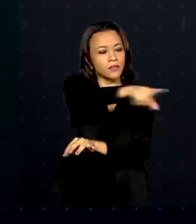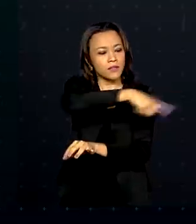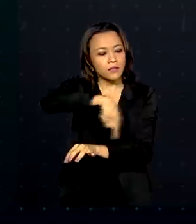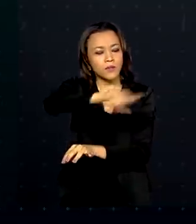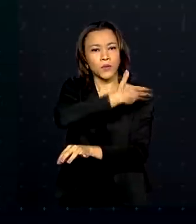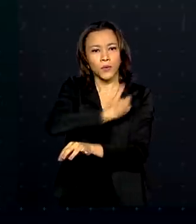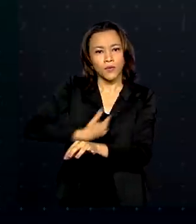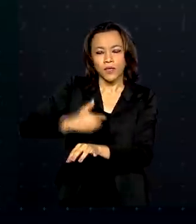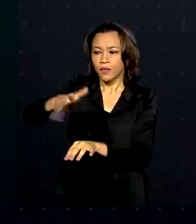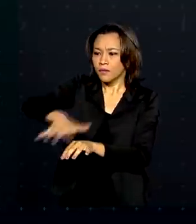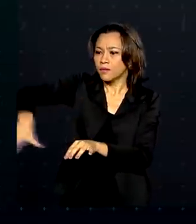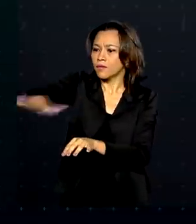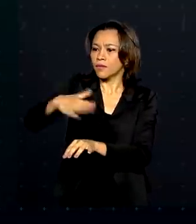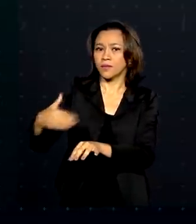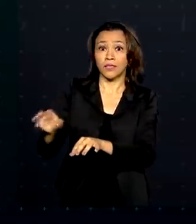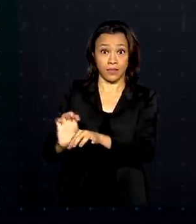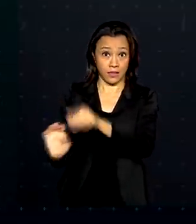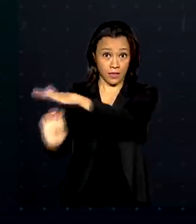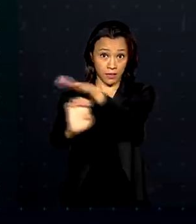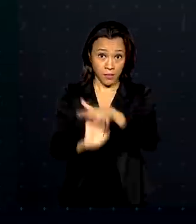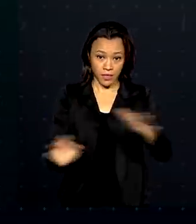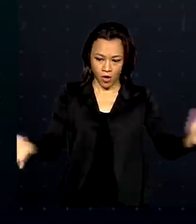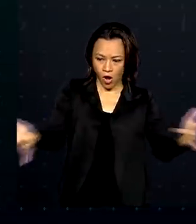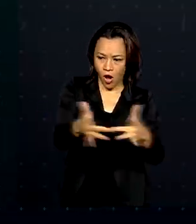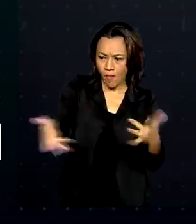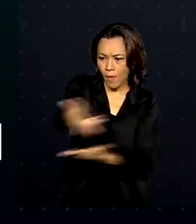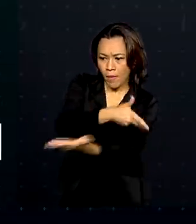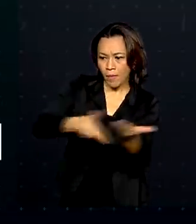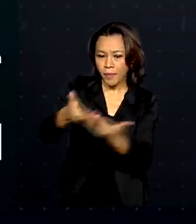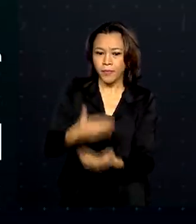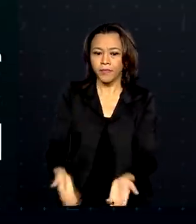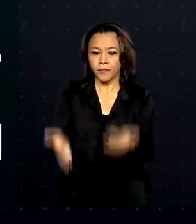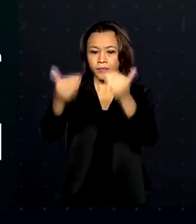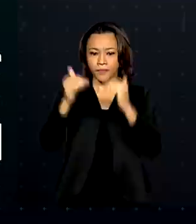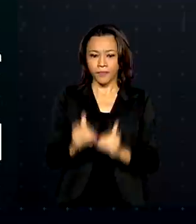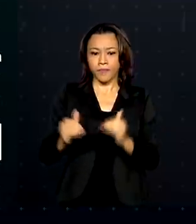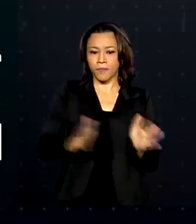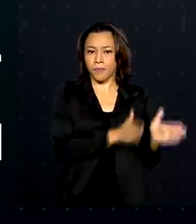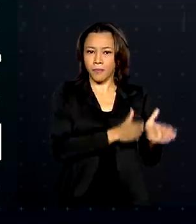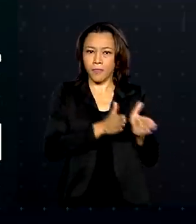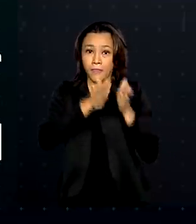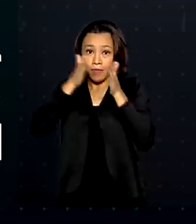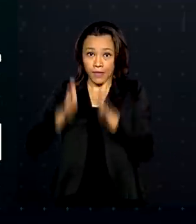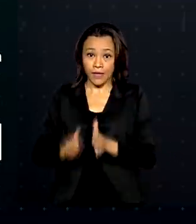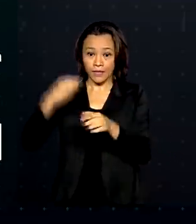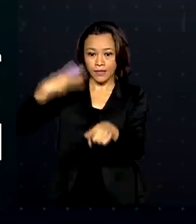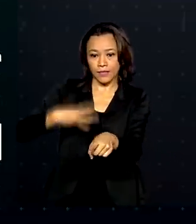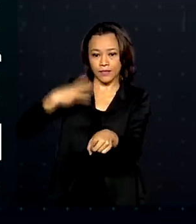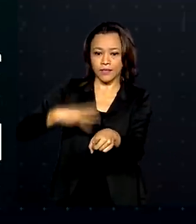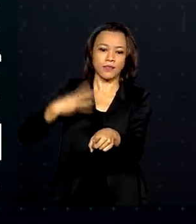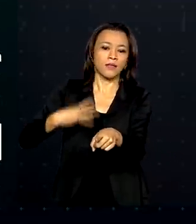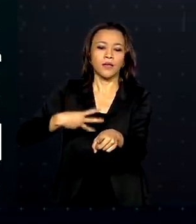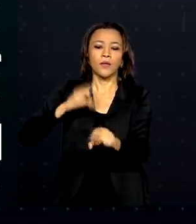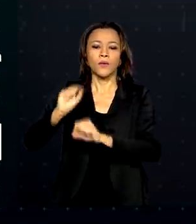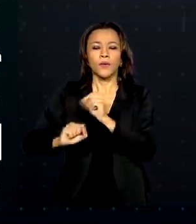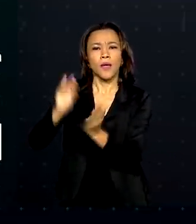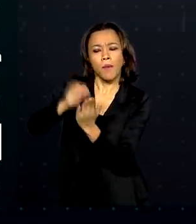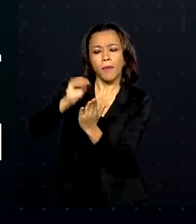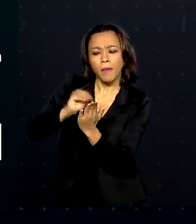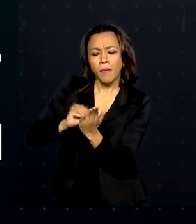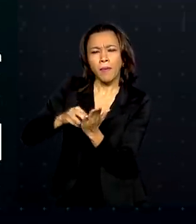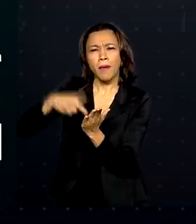e a iniciativa privada. Já o terceiro pilar trata da agenda regulatória, em busca de mais